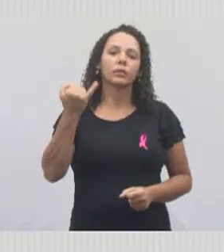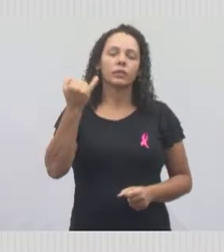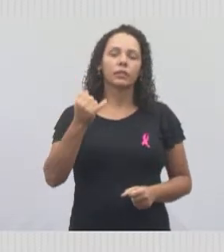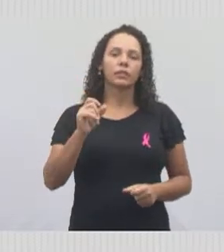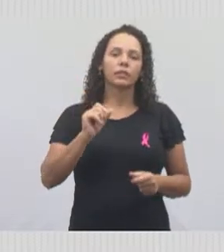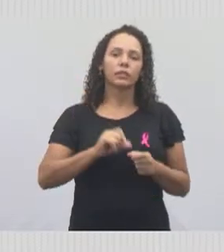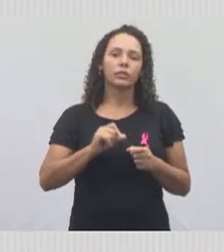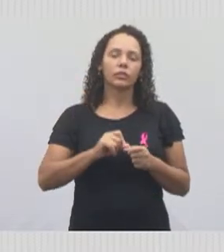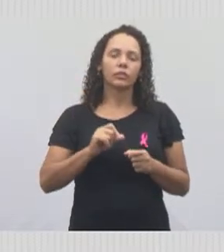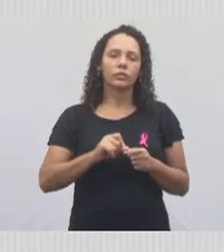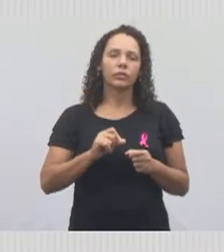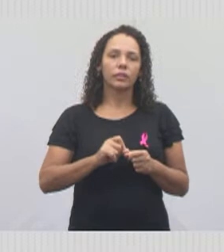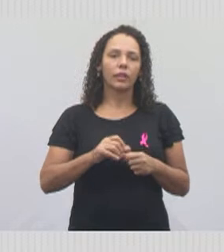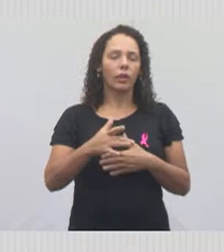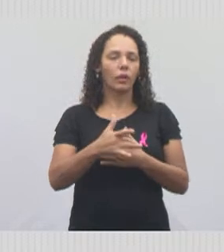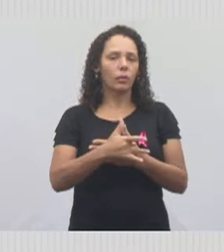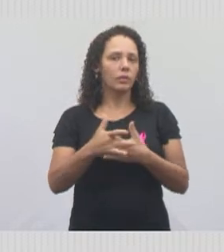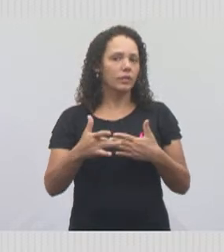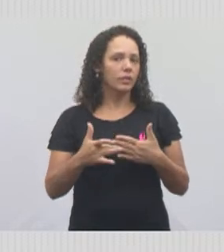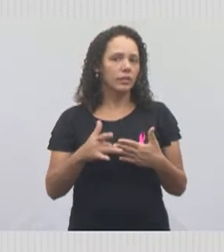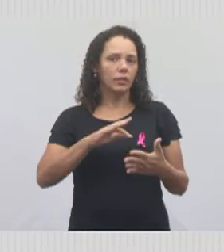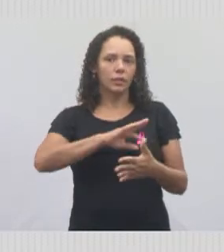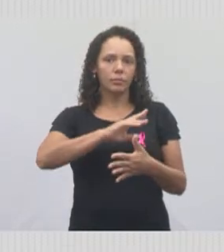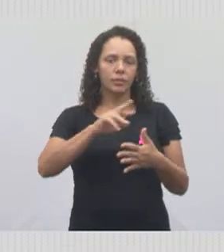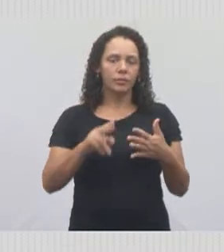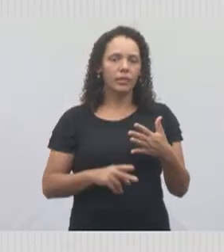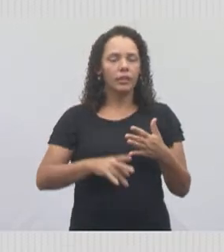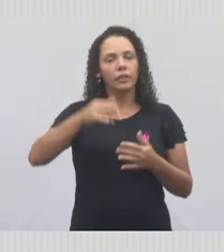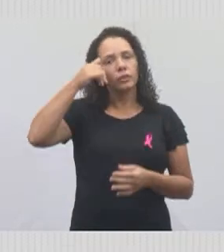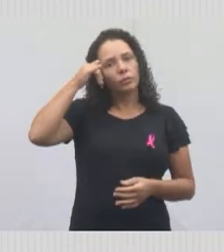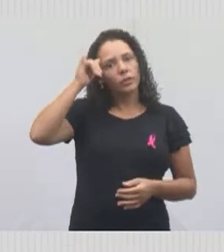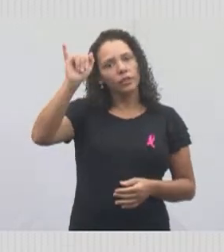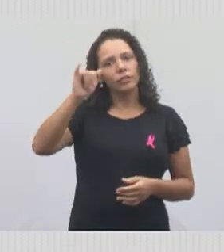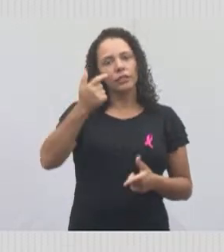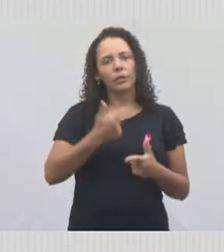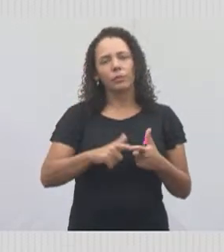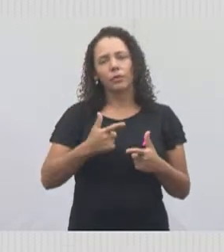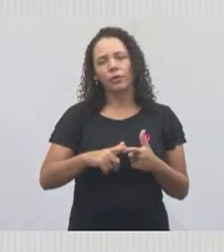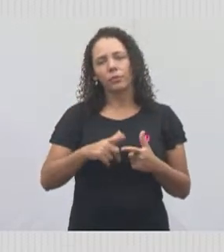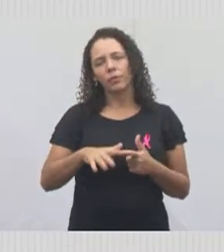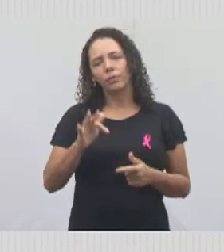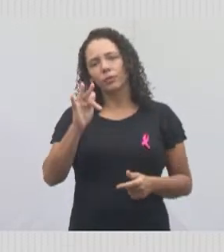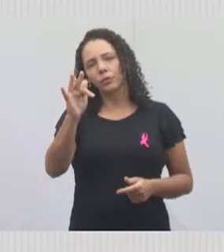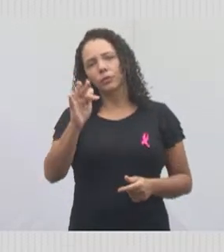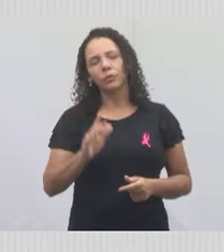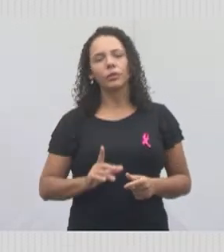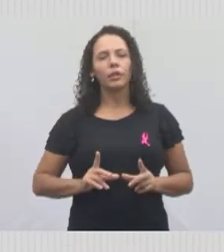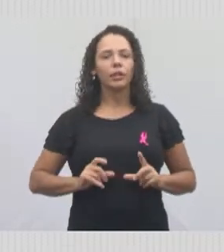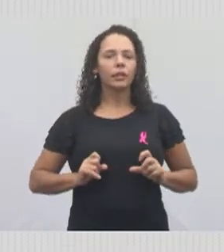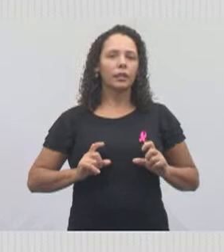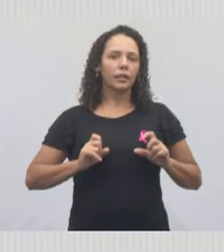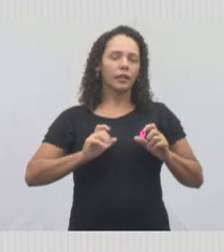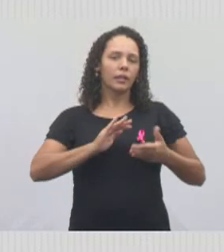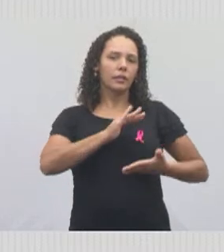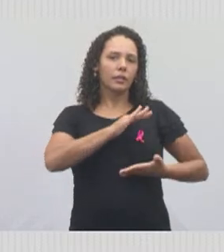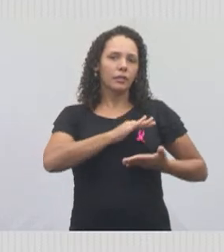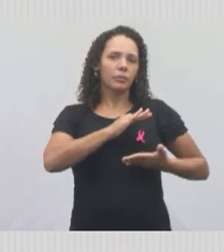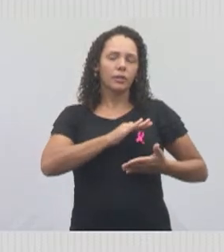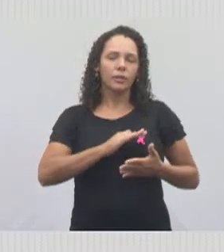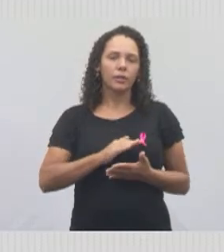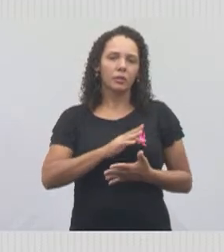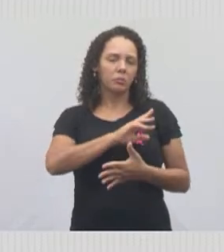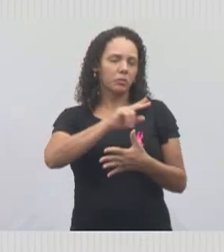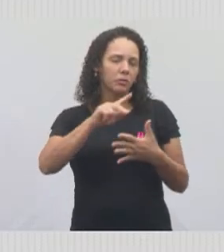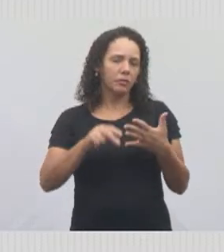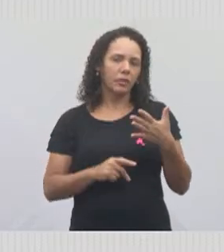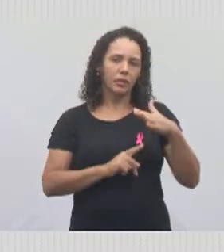todo aquele check-up para evitar que você tenha problemas futuros de câncer de mama, câncer de, de tudo quanto é